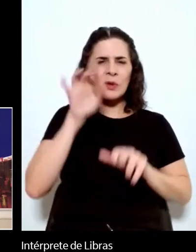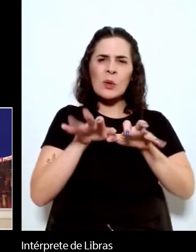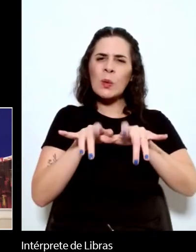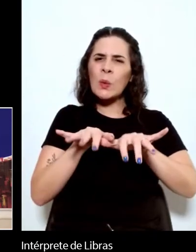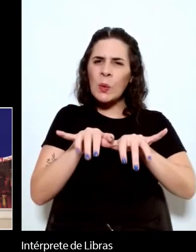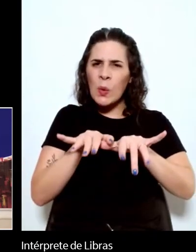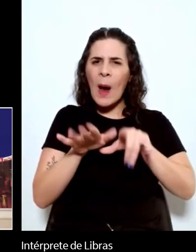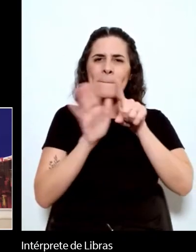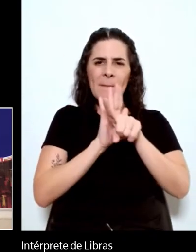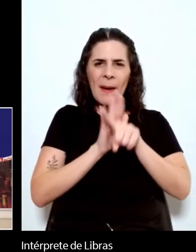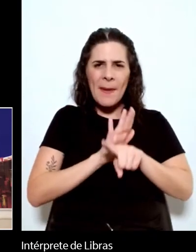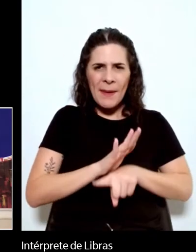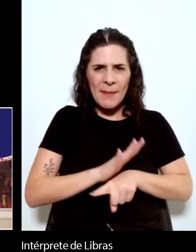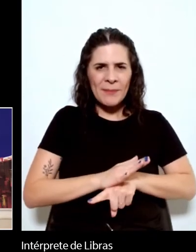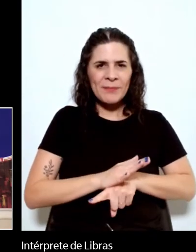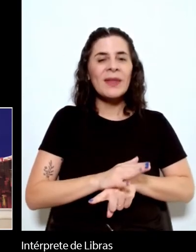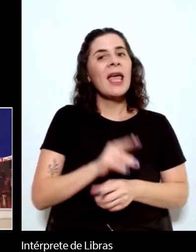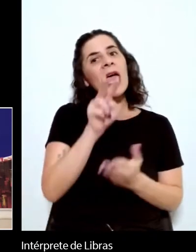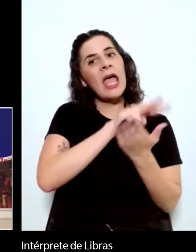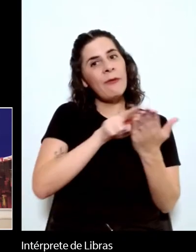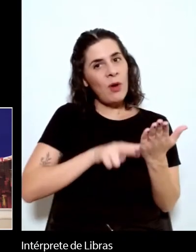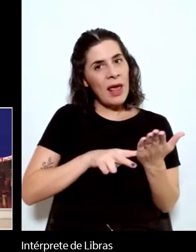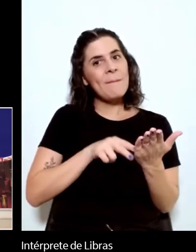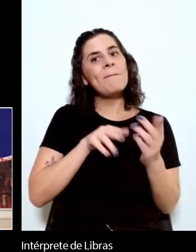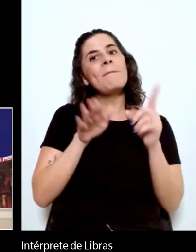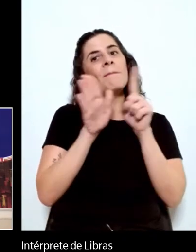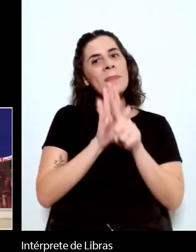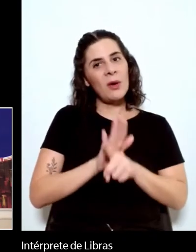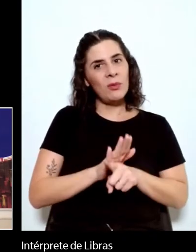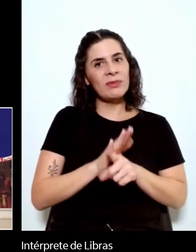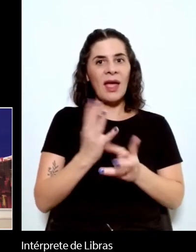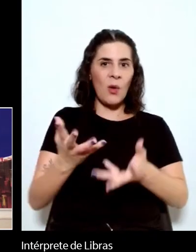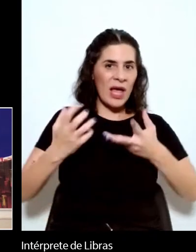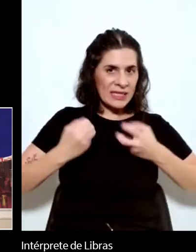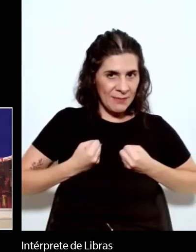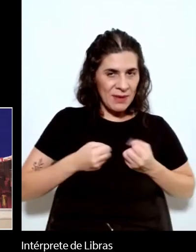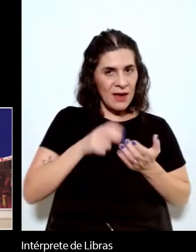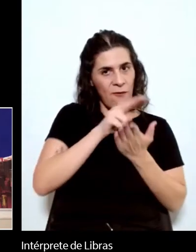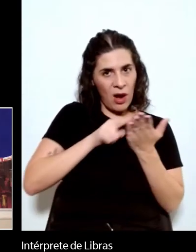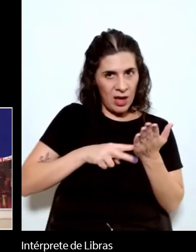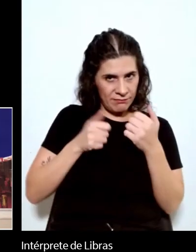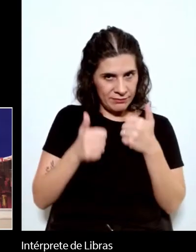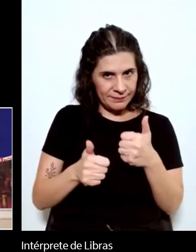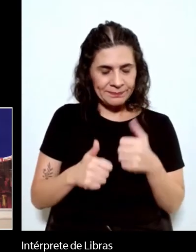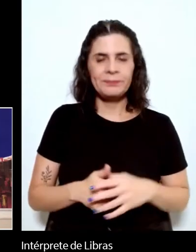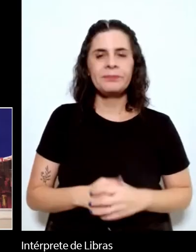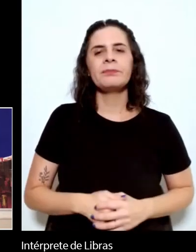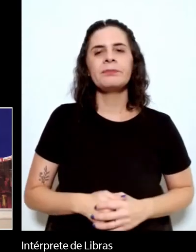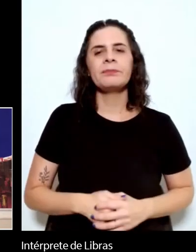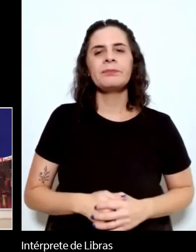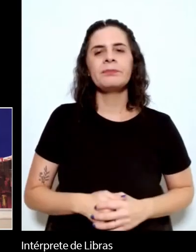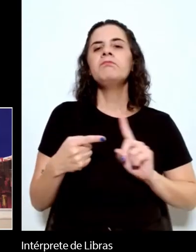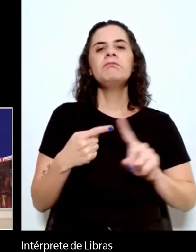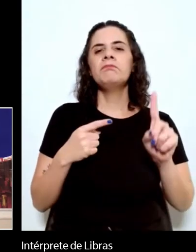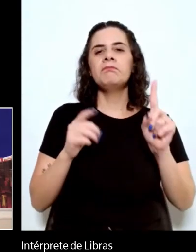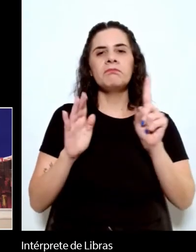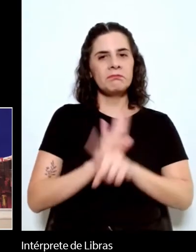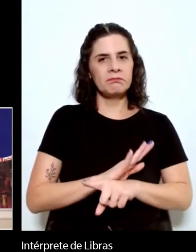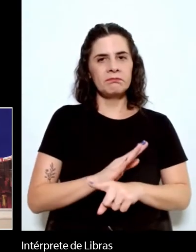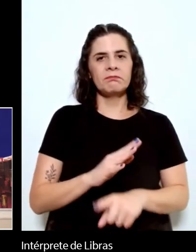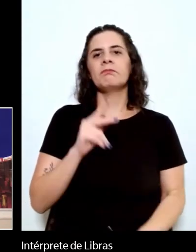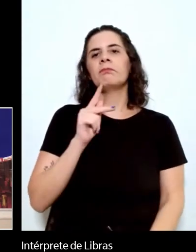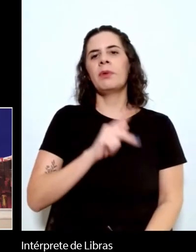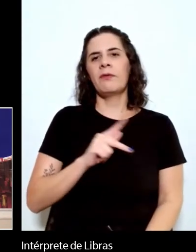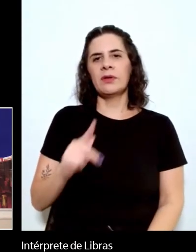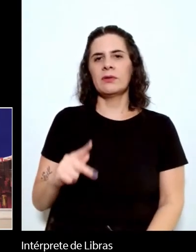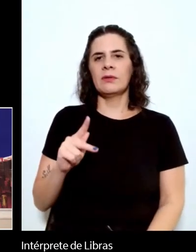estão fazendo as perguntas. Eu vou ler as perguntas na ordem que eu as recebi. A primeira pergunta é do professor Pablo Roca,